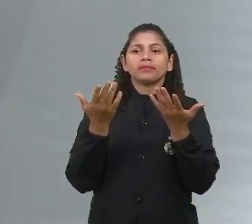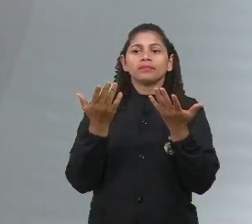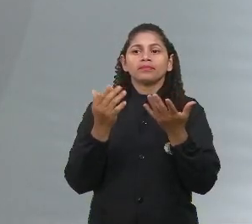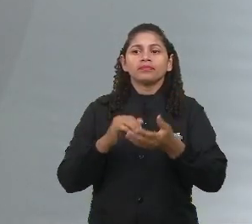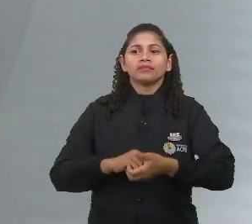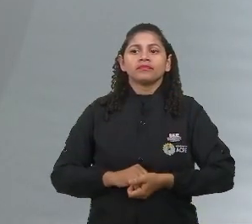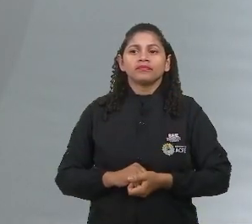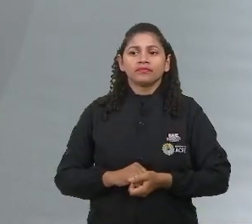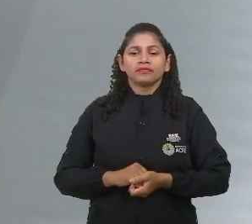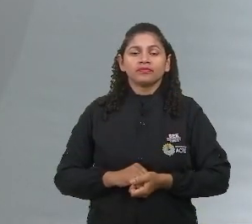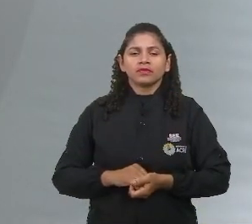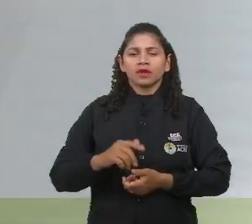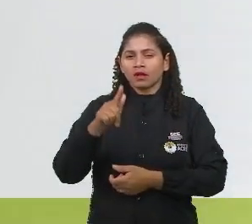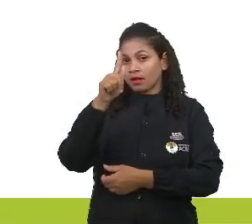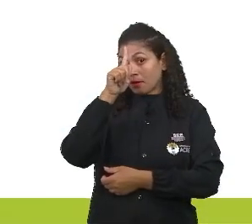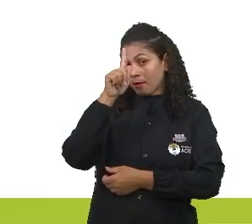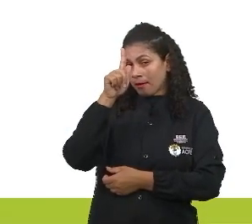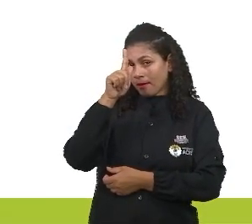latim, por favor.